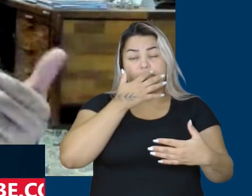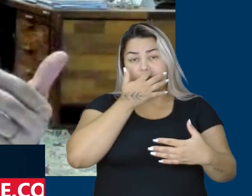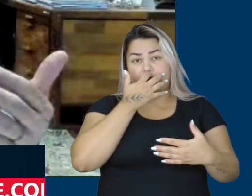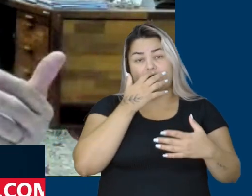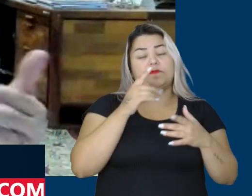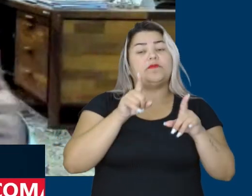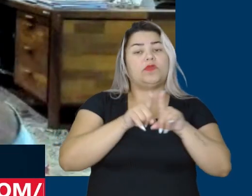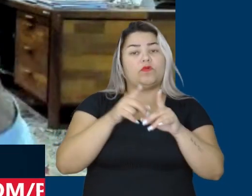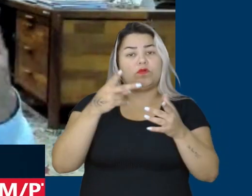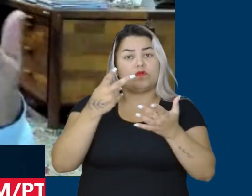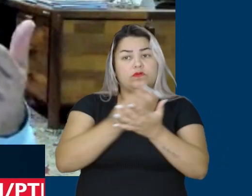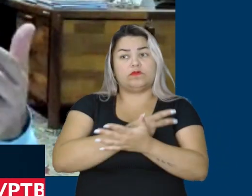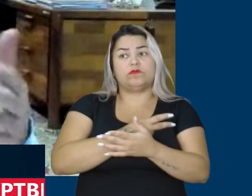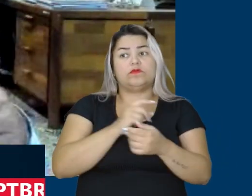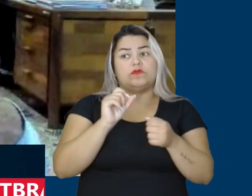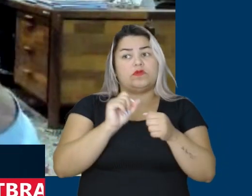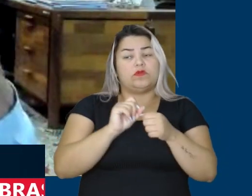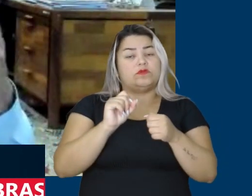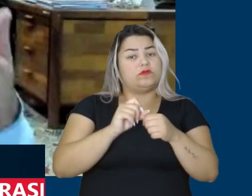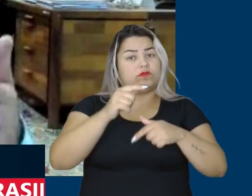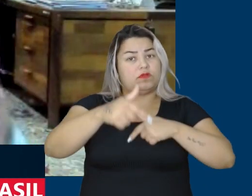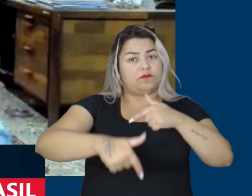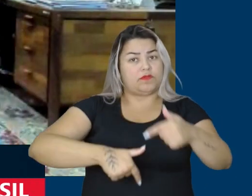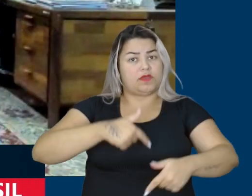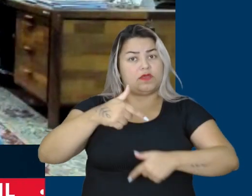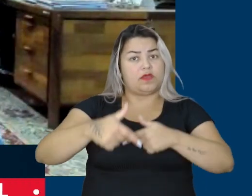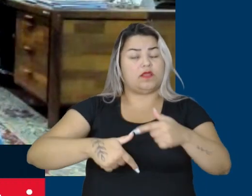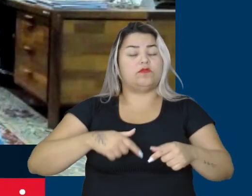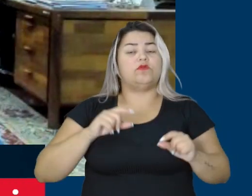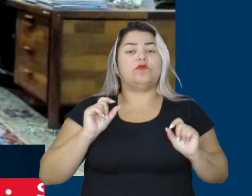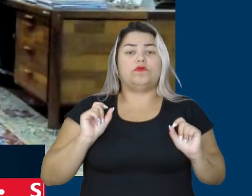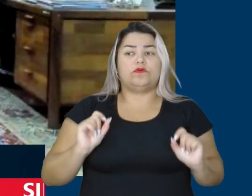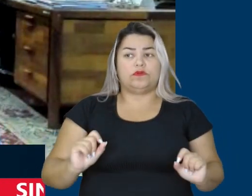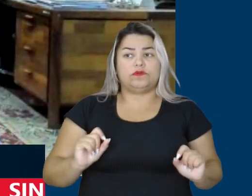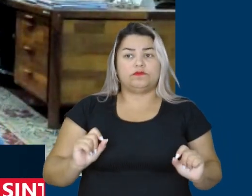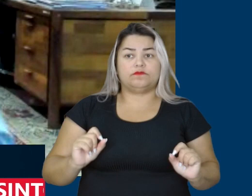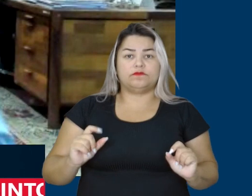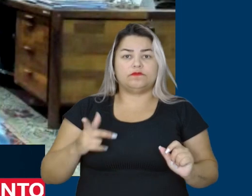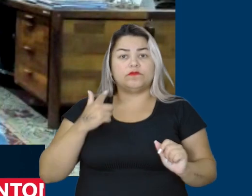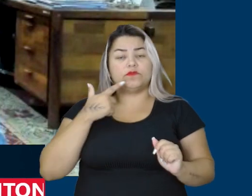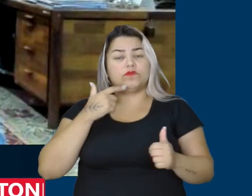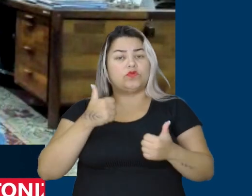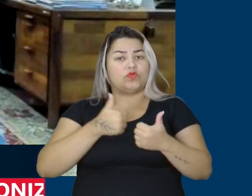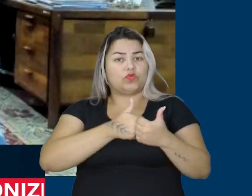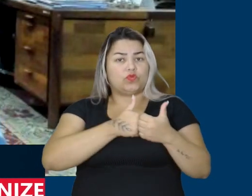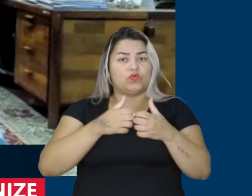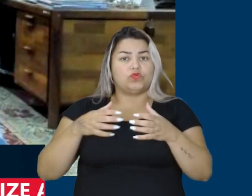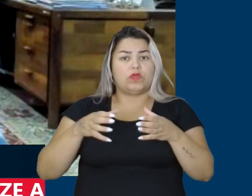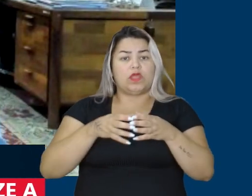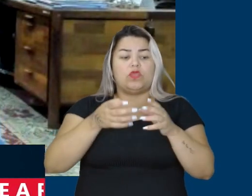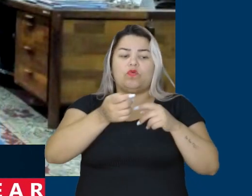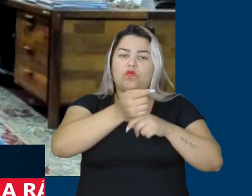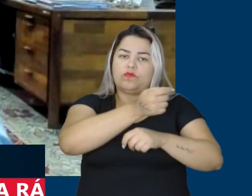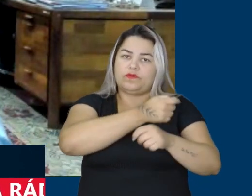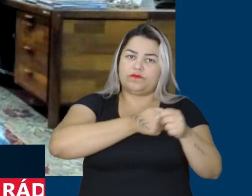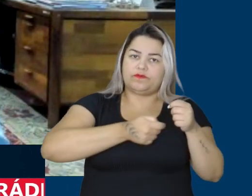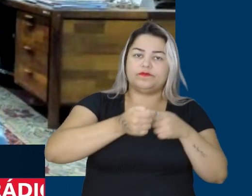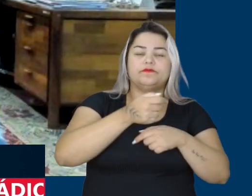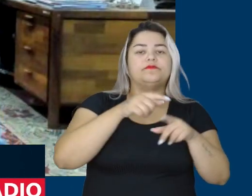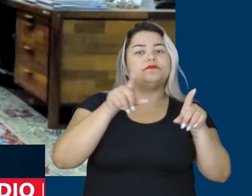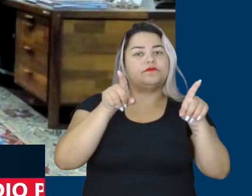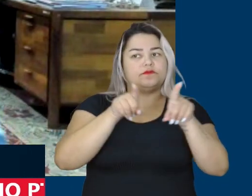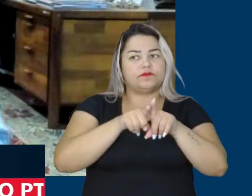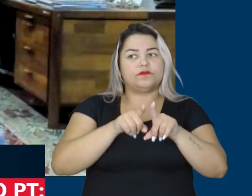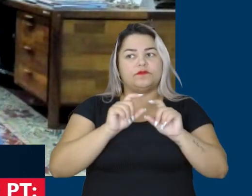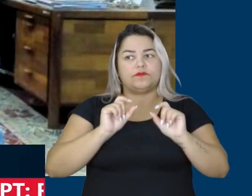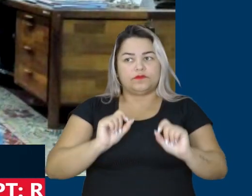faz gerar emprego para valer mesmo em massa é a condução do conjunto da economia. Portanto, aqui tem a mão